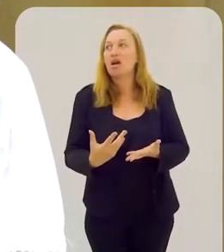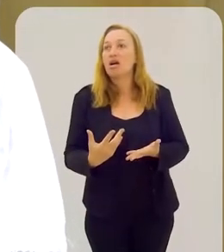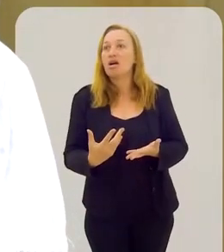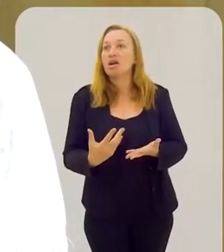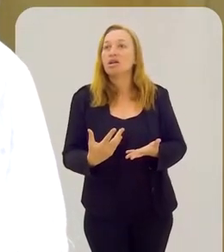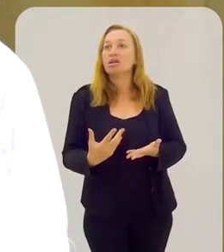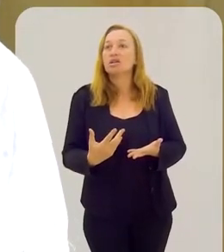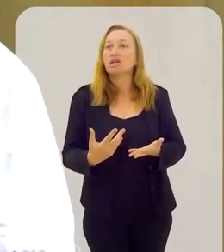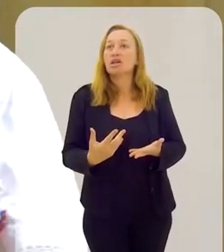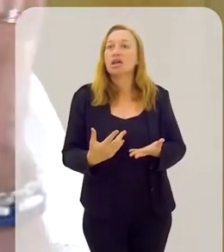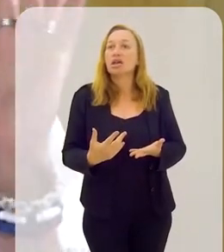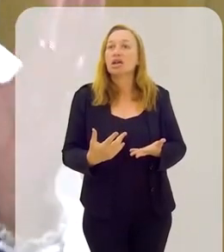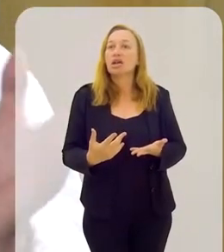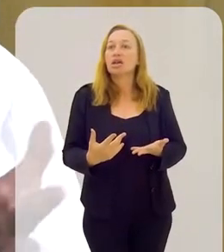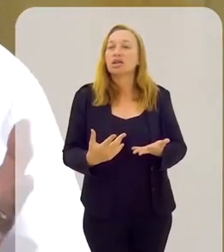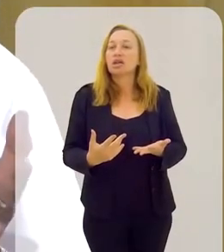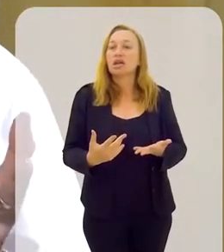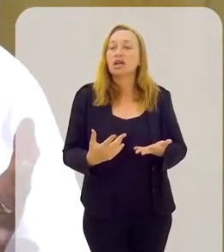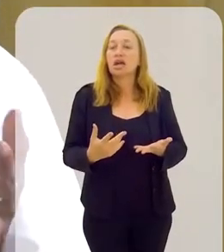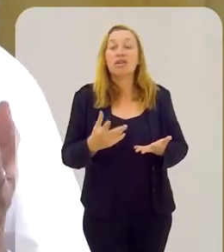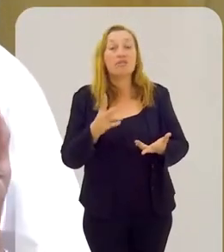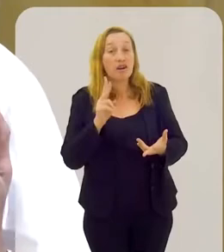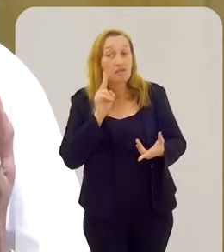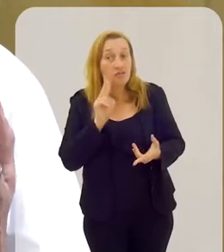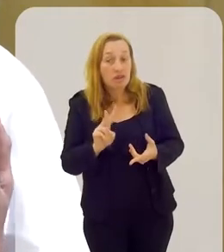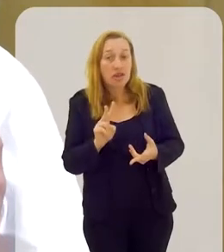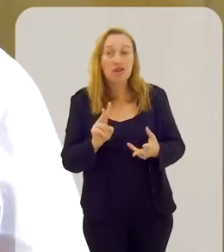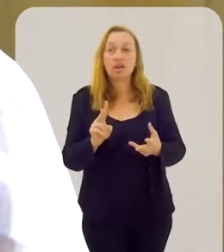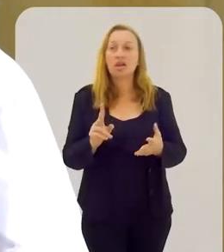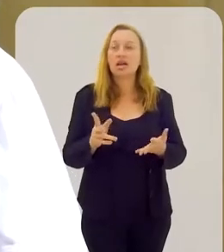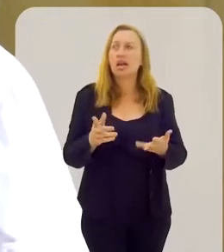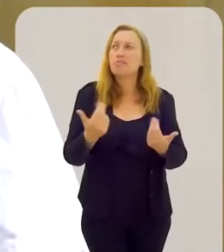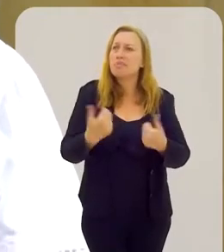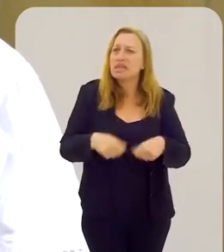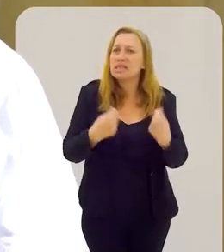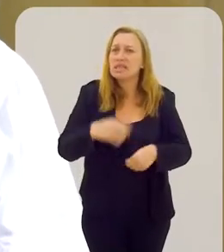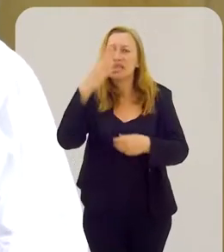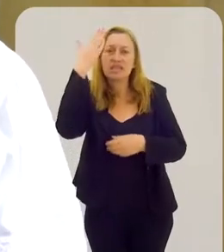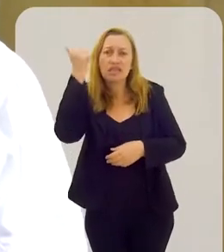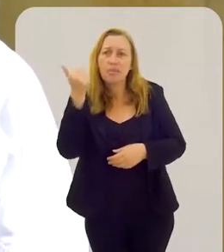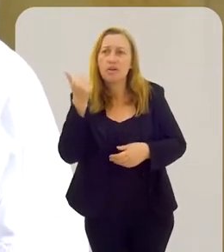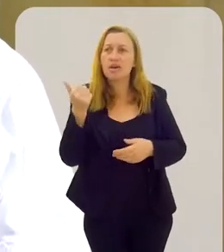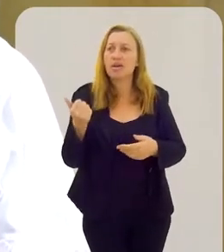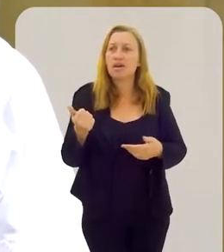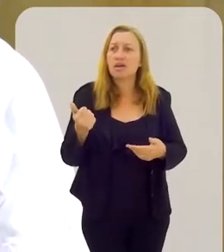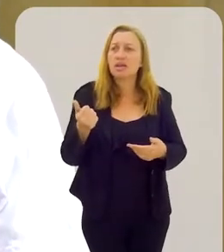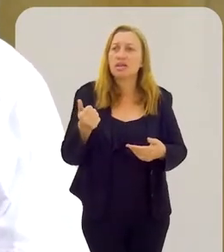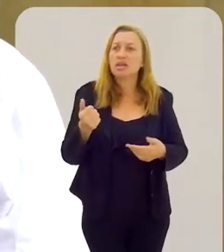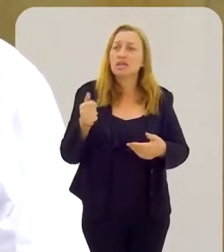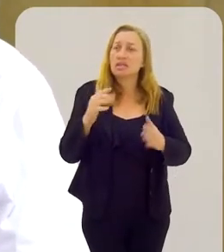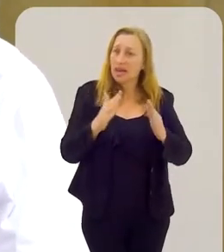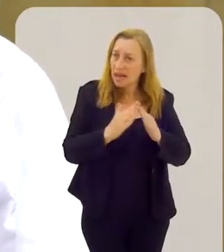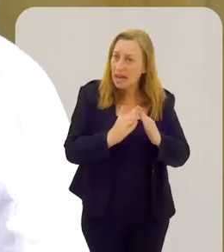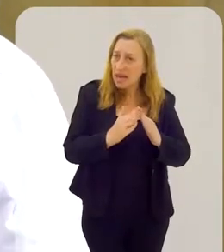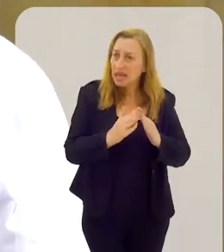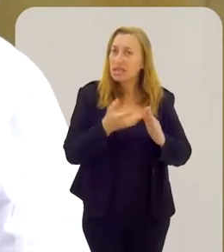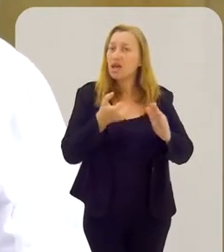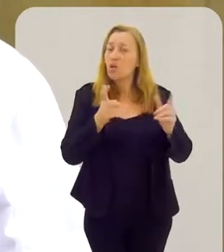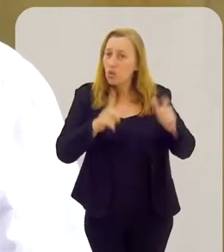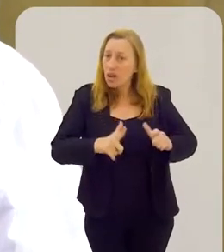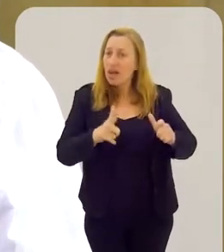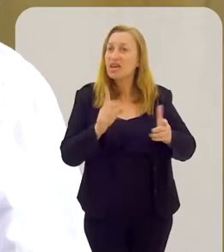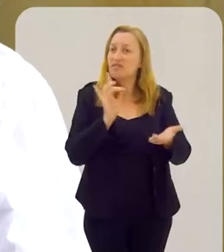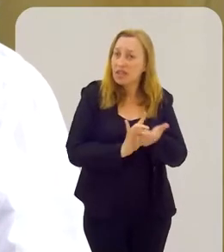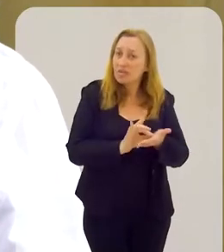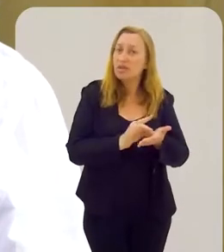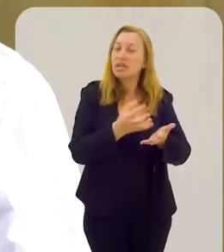ela vai estar como se fosse uma ouvinte, Daí ela vai participar, até porque ela precisa saber se aquela casa é onde